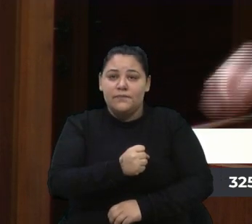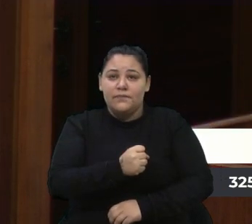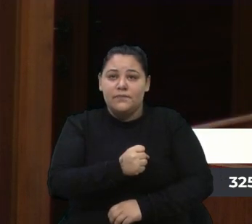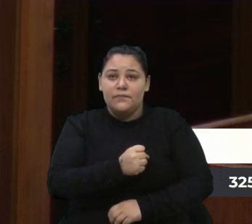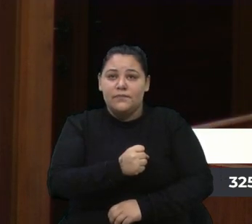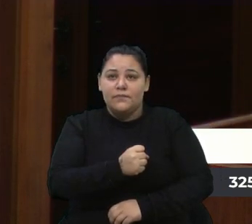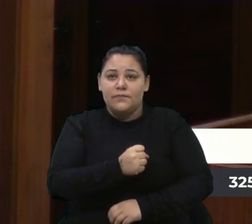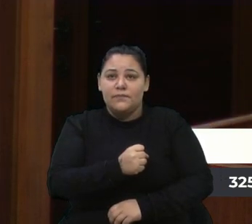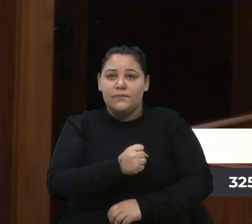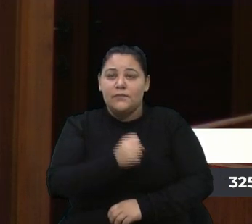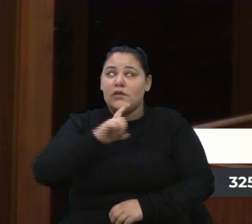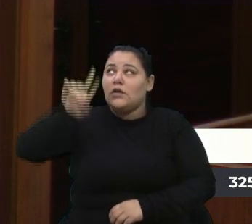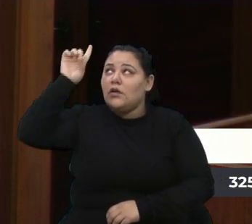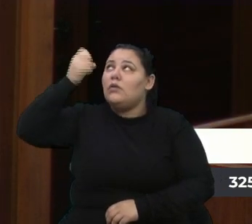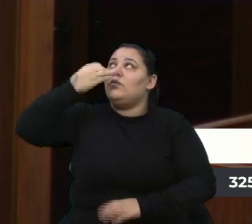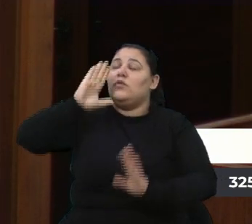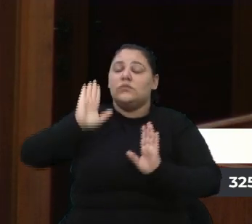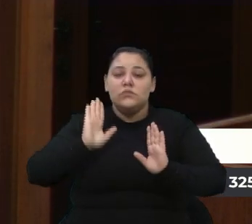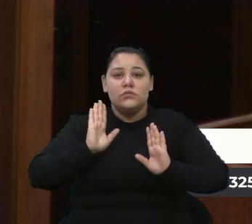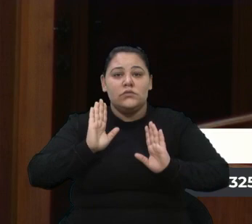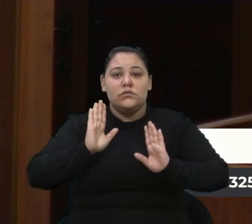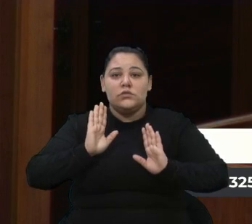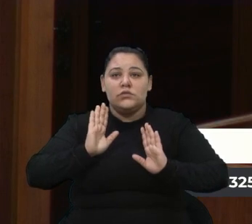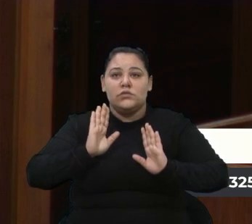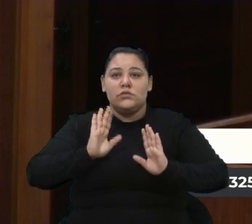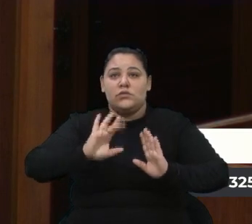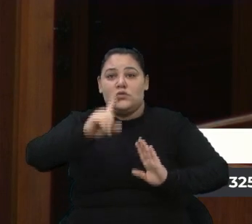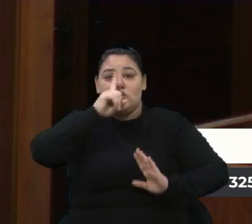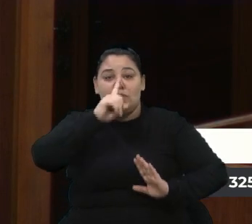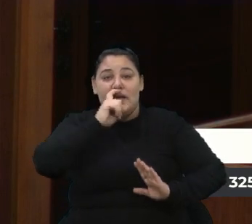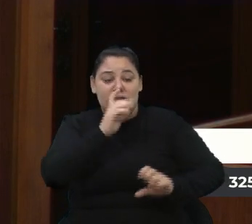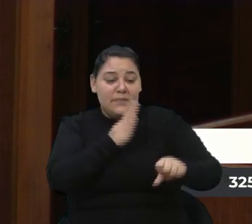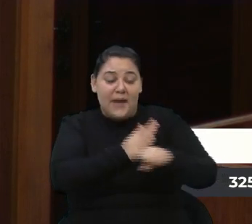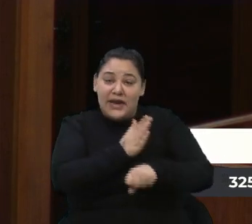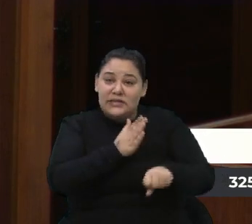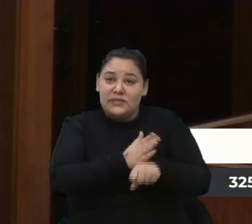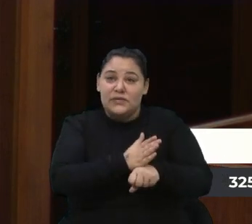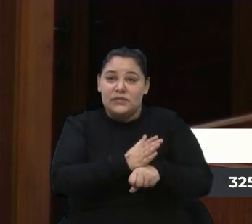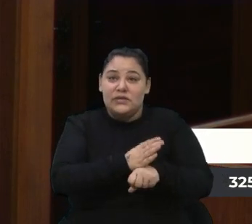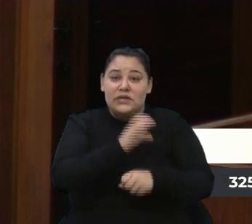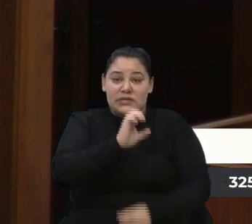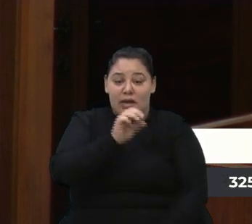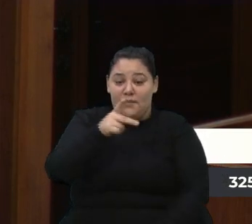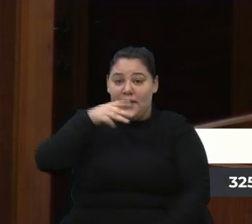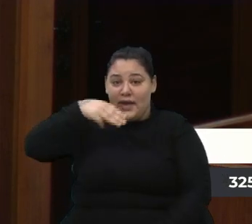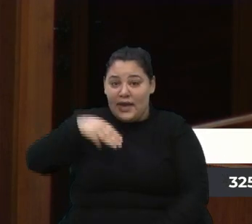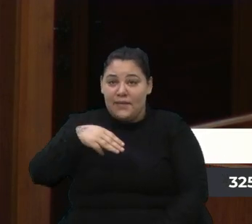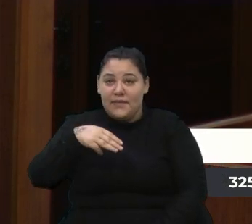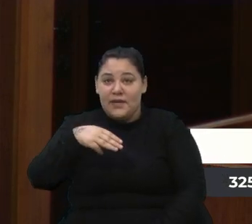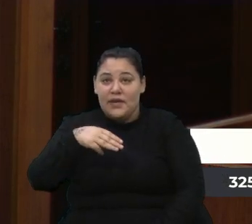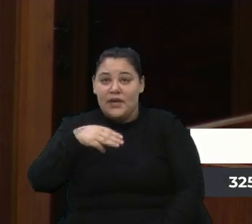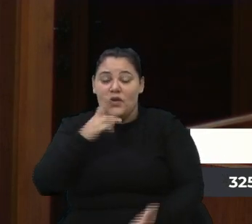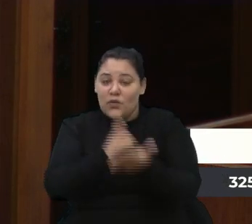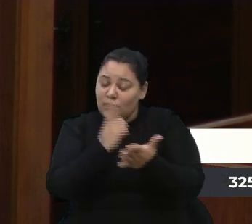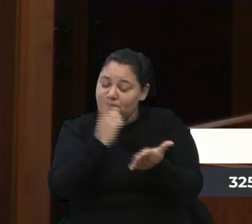Graças a Deus, os pais que participam do CPM ativamente no Colégio Tiradentes,